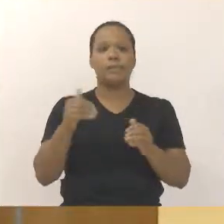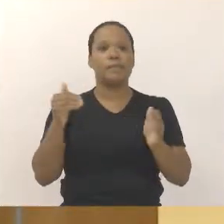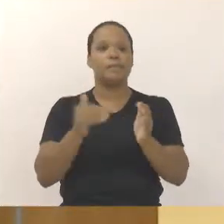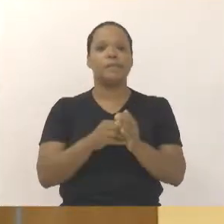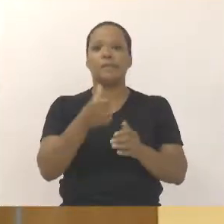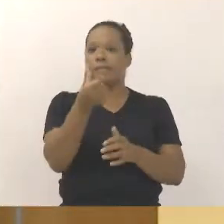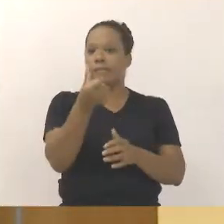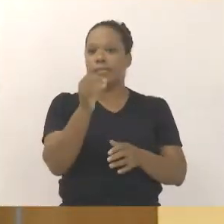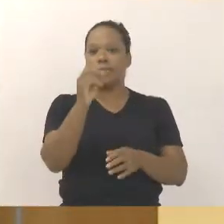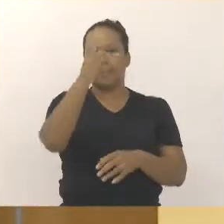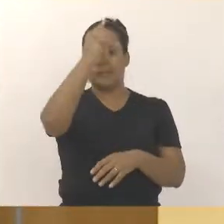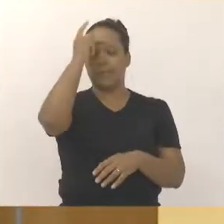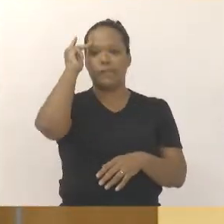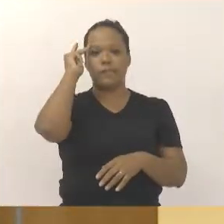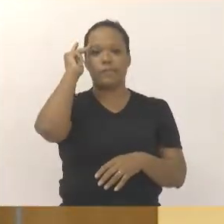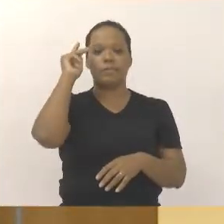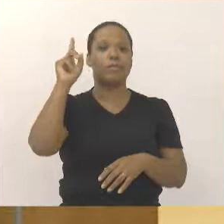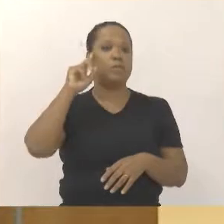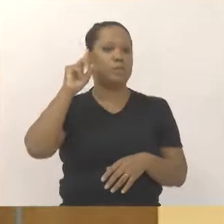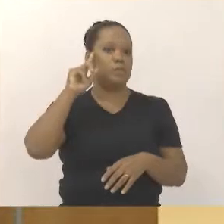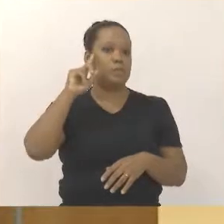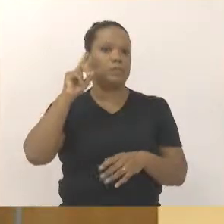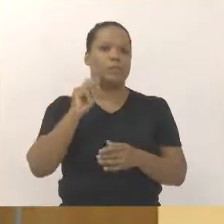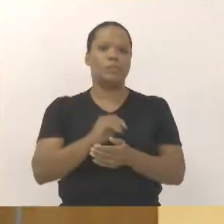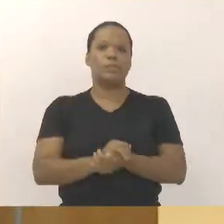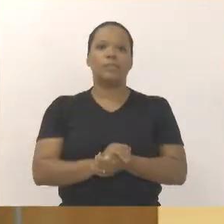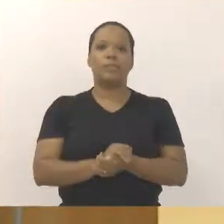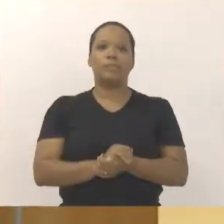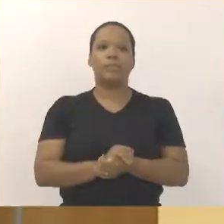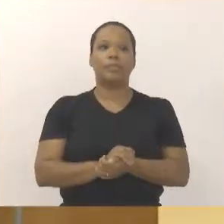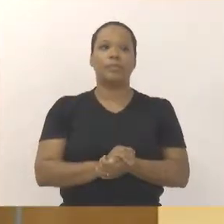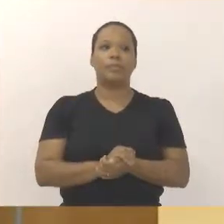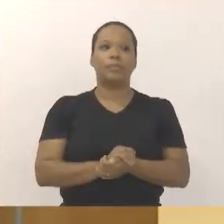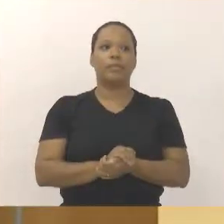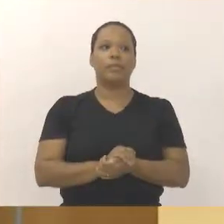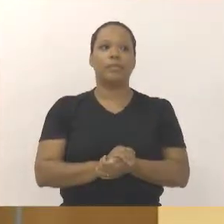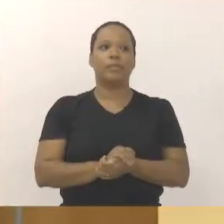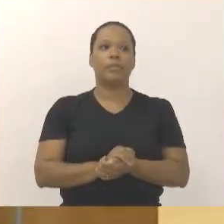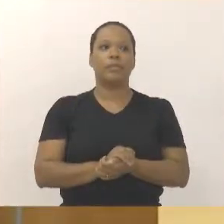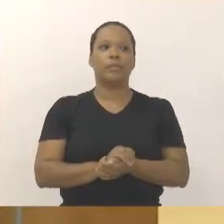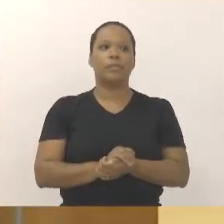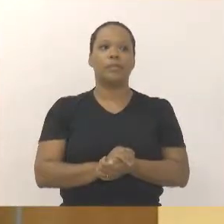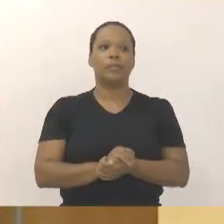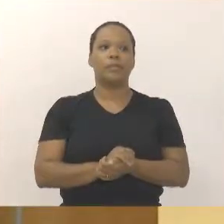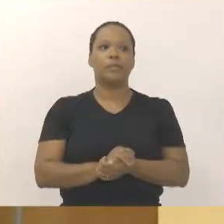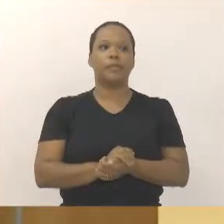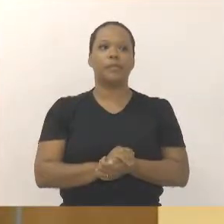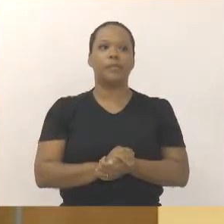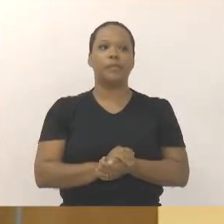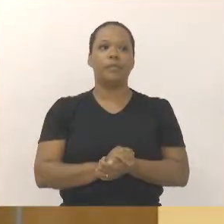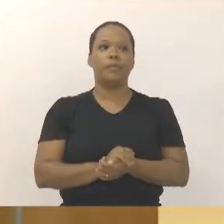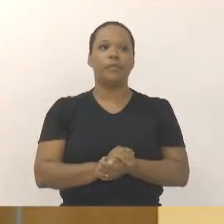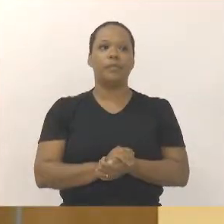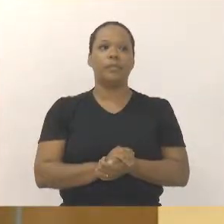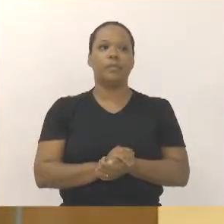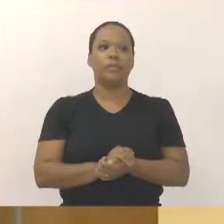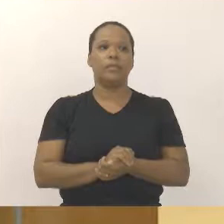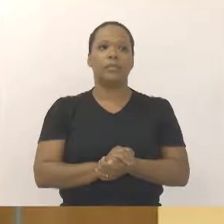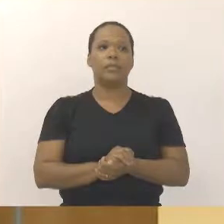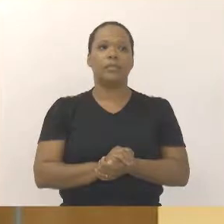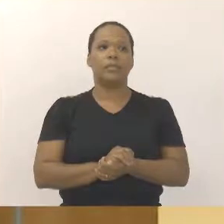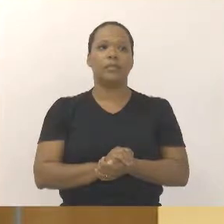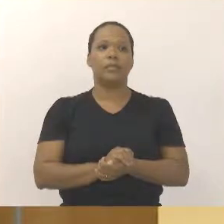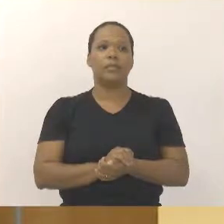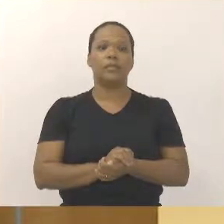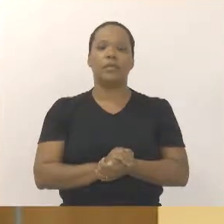60 pessoas por dia. Pode pôr mais uma, por favor? Vou falar um pouquinho da nossa